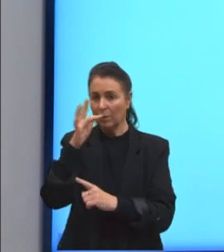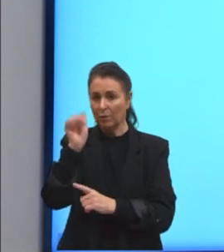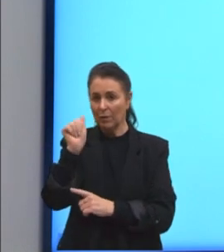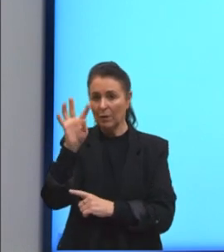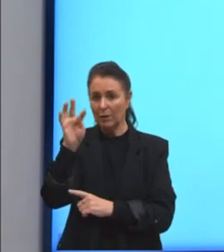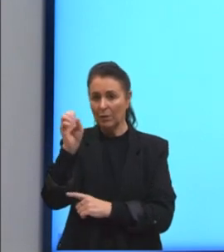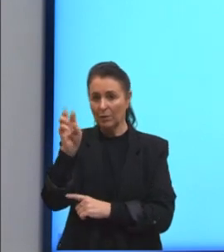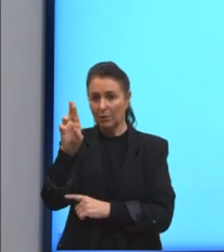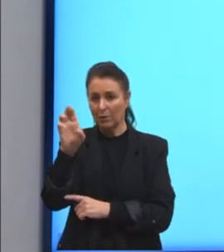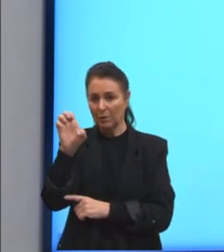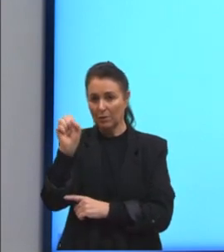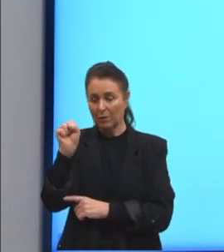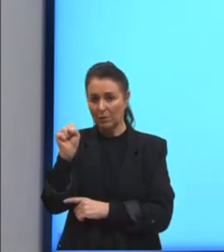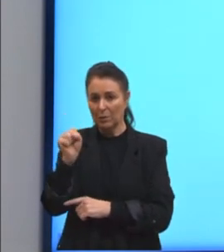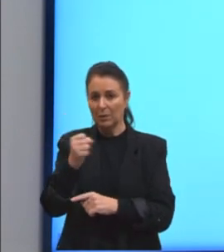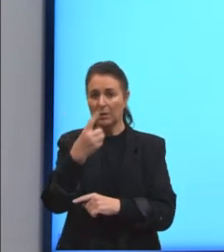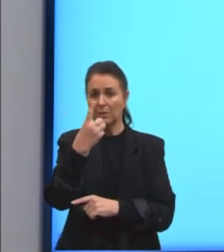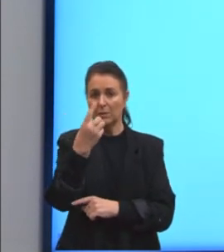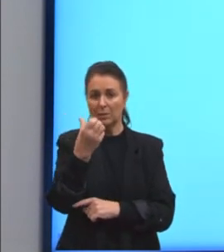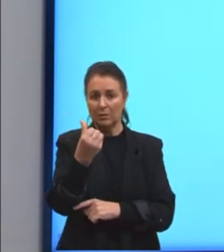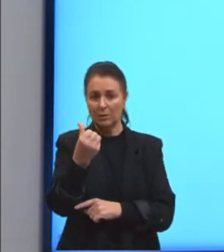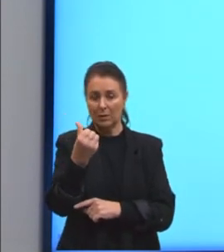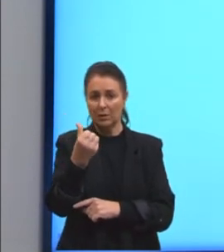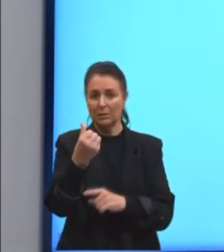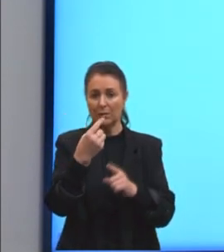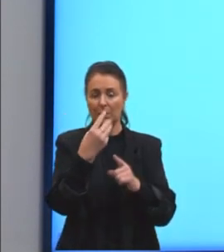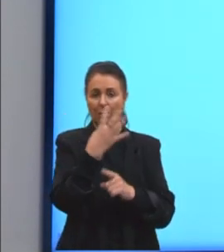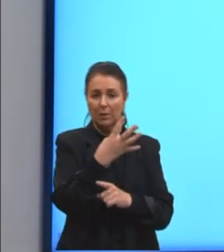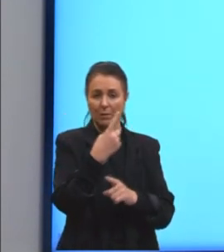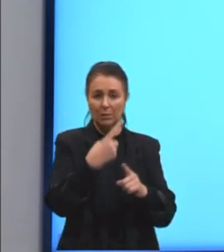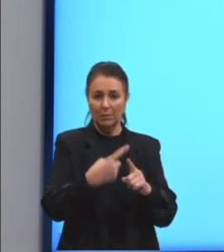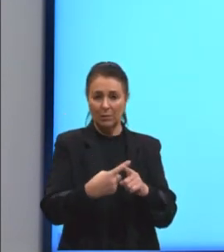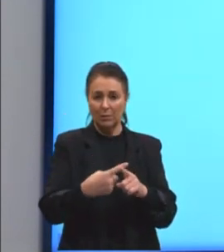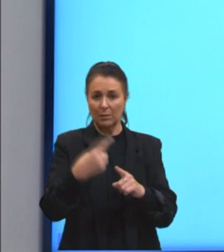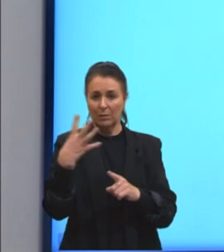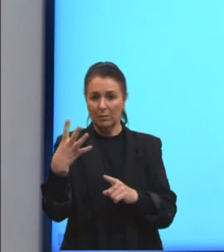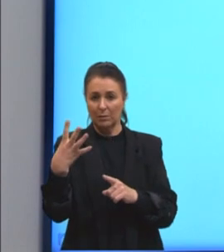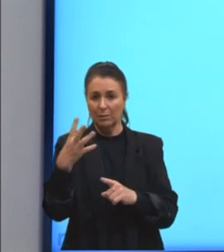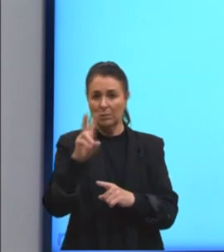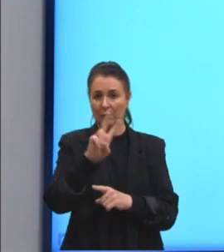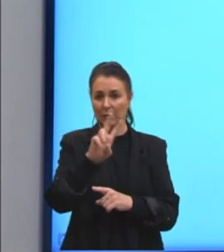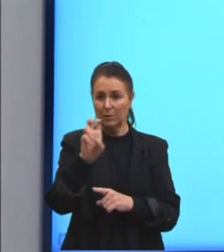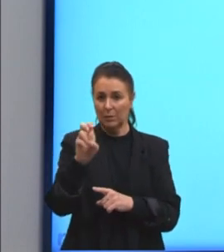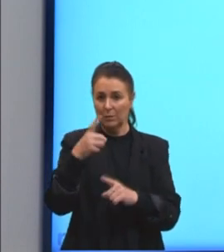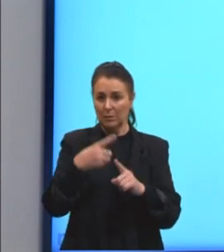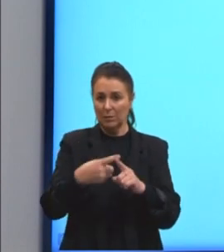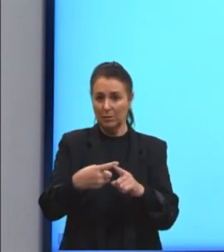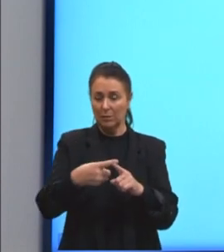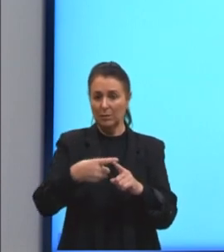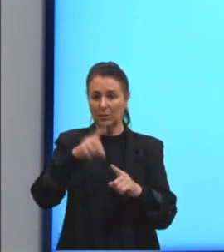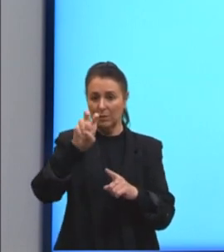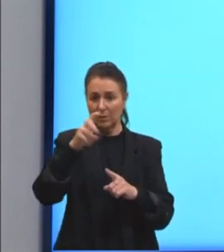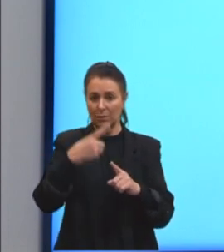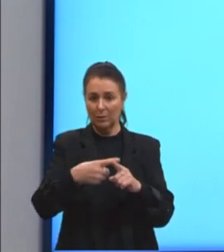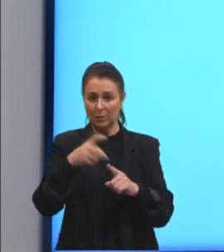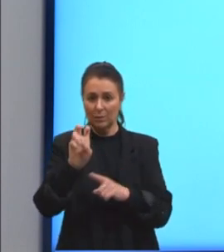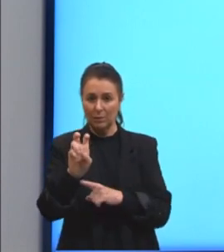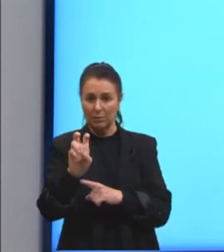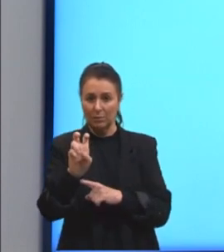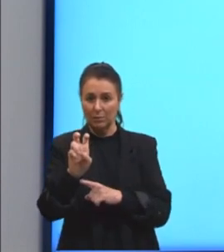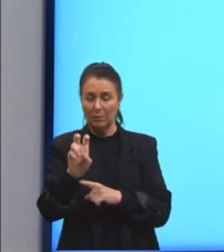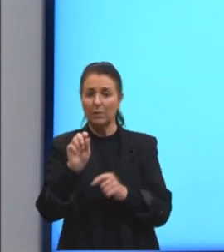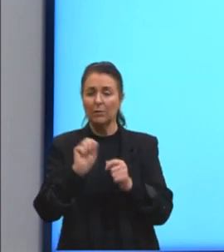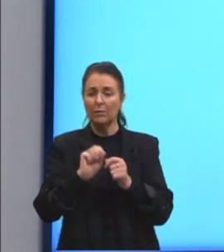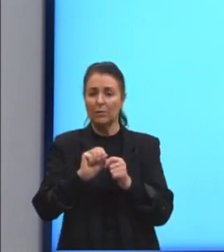16 é 4 vezes 4 e o 25 é 5 vezes 5, tá? O que nós podemos fazer agora?